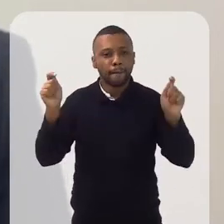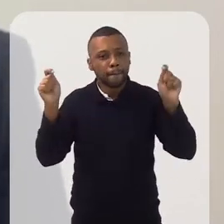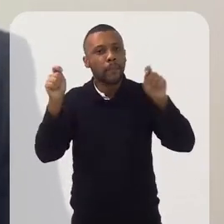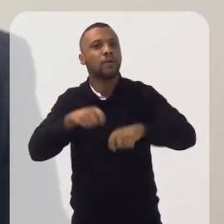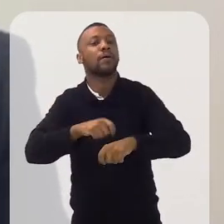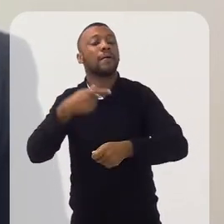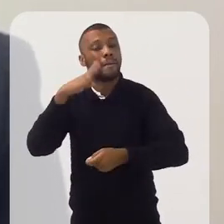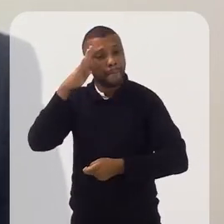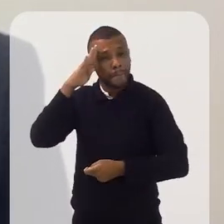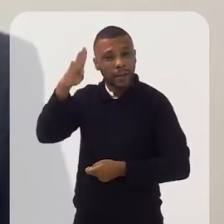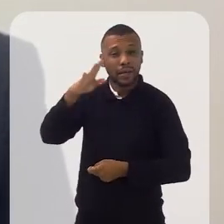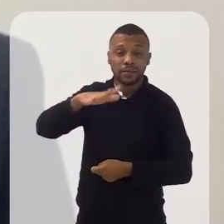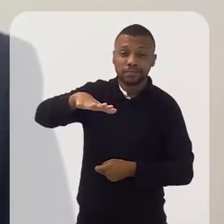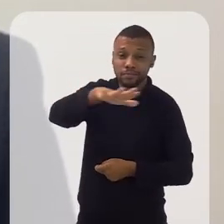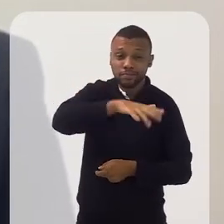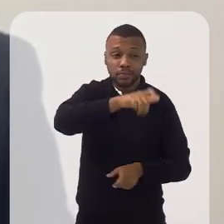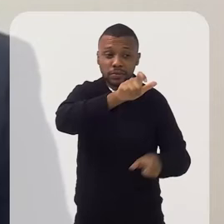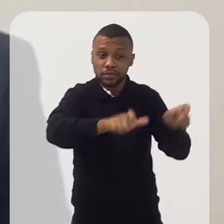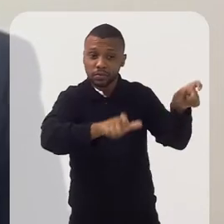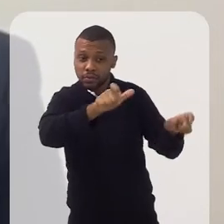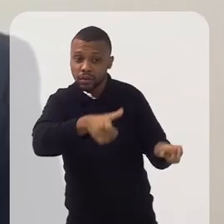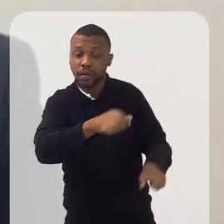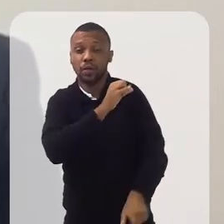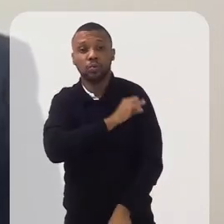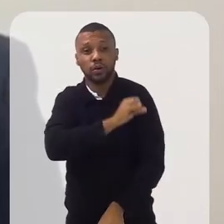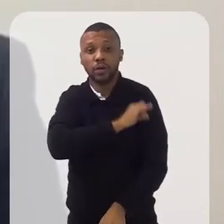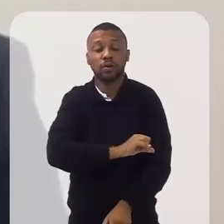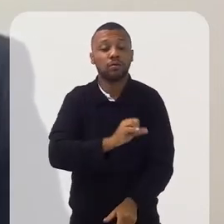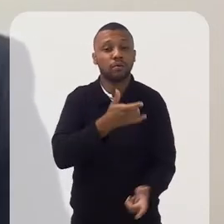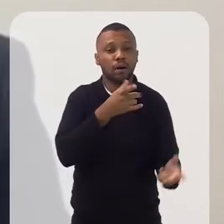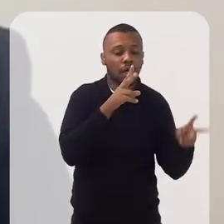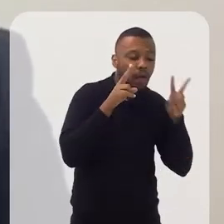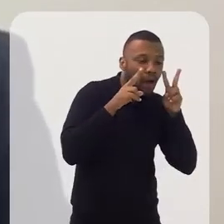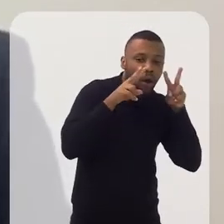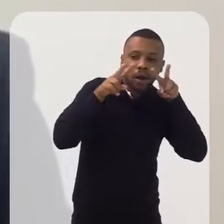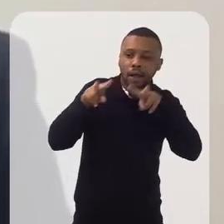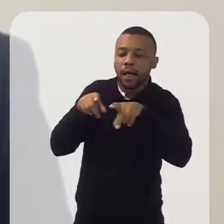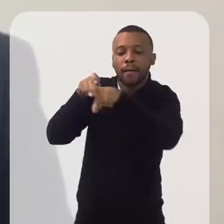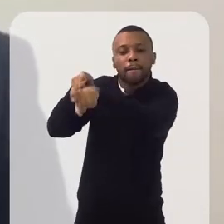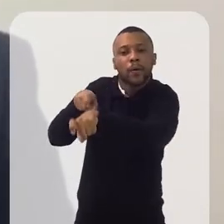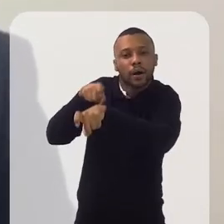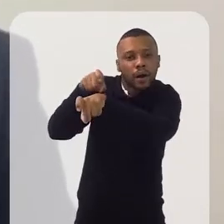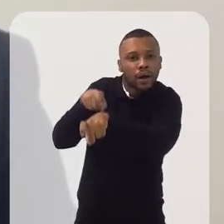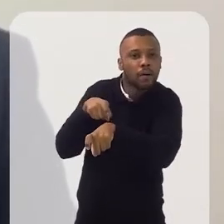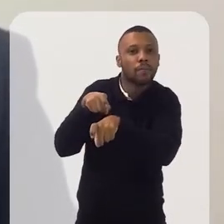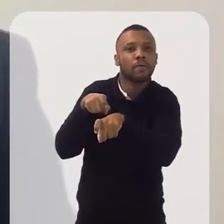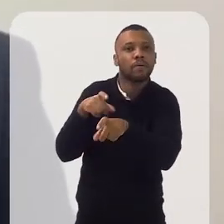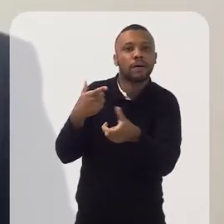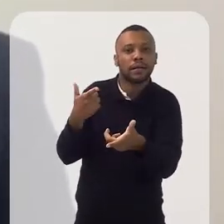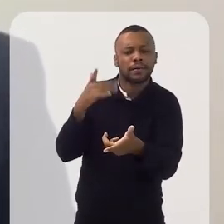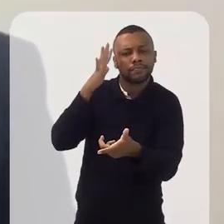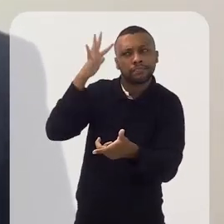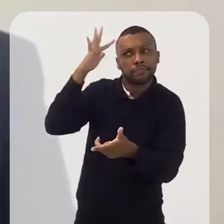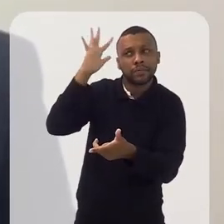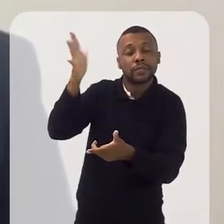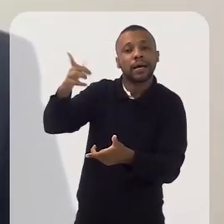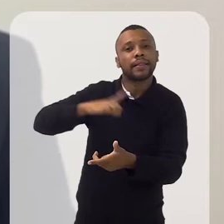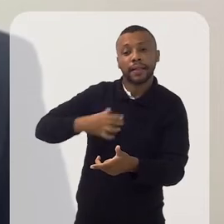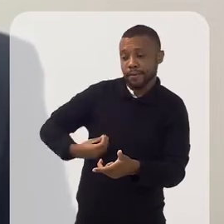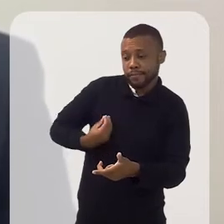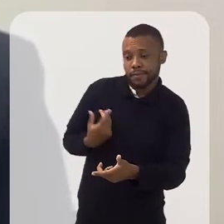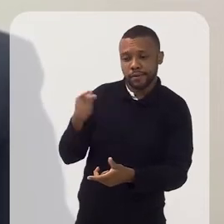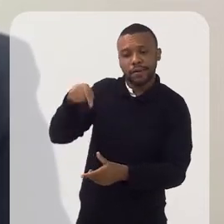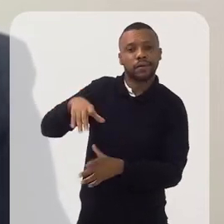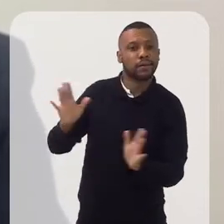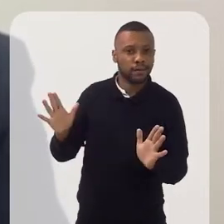possibilidade principalmente dos fluminenses, dos cariocas, olharem para o seu interior, olharem para o que a gente tem aqui.